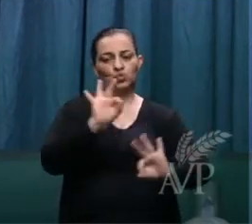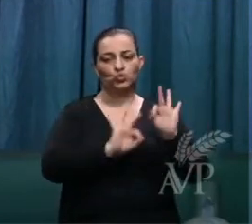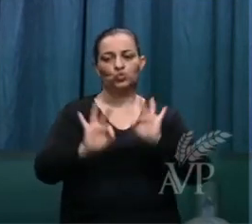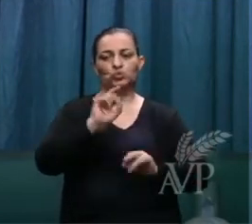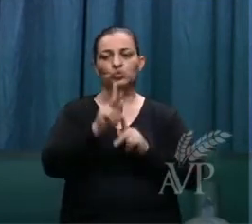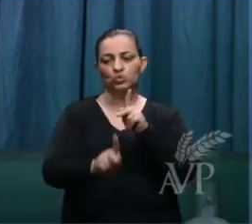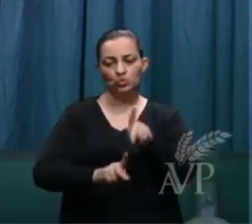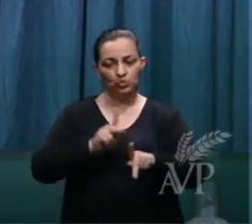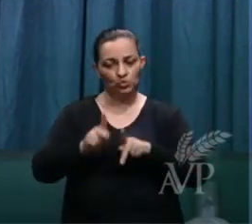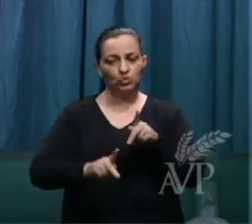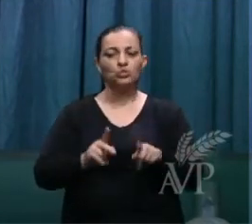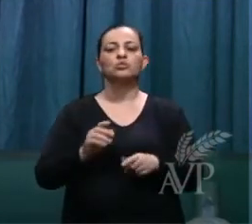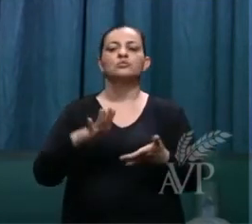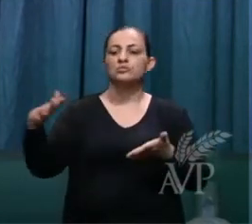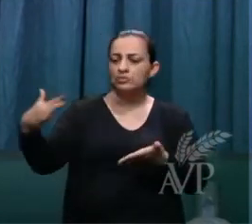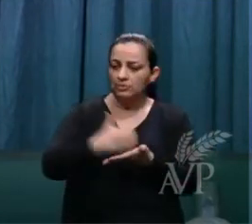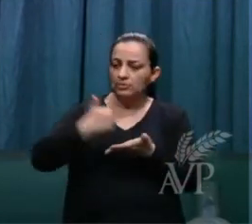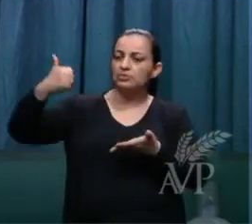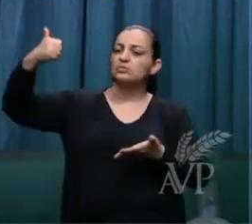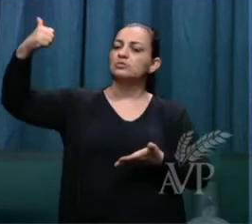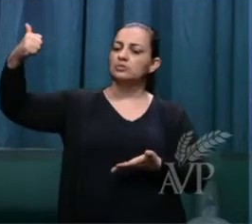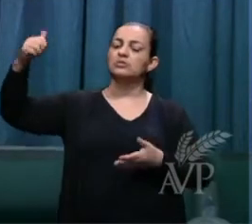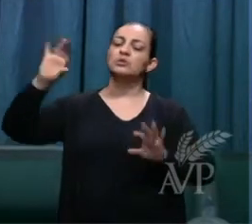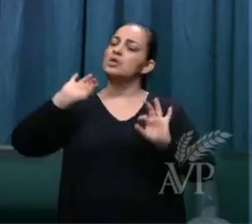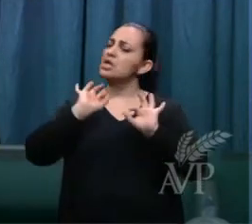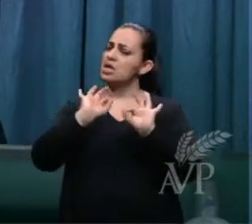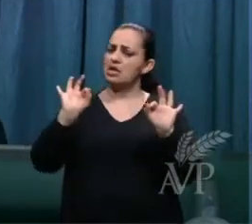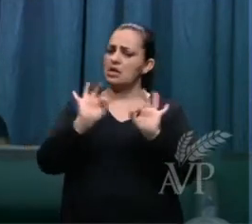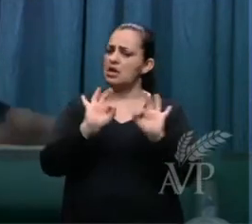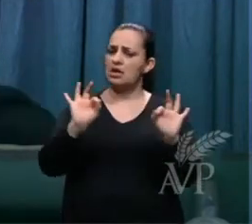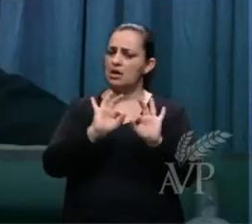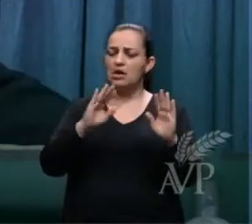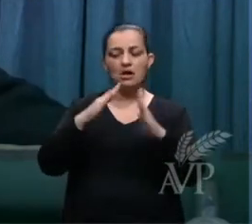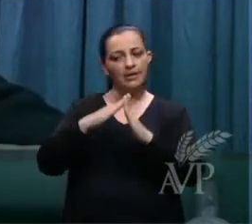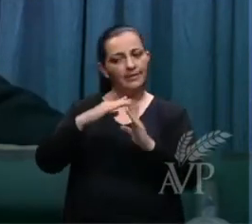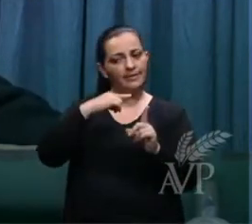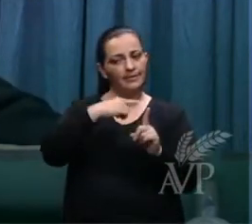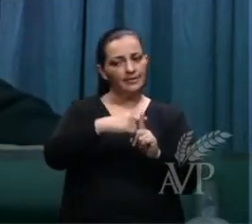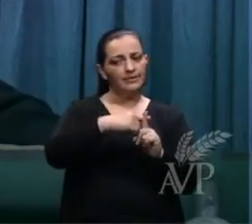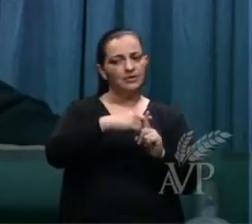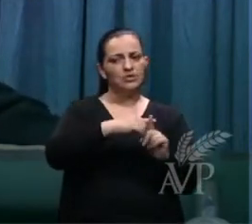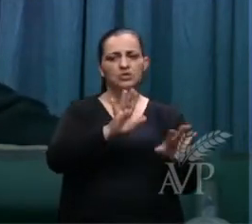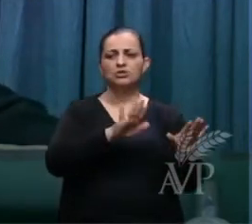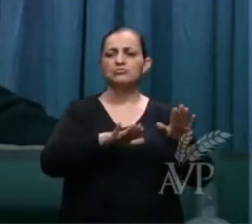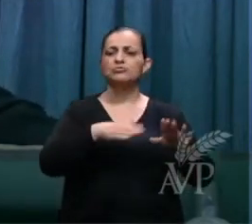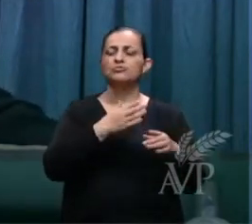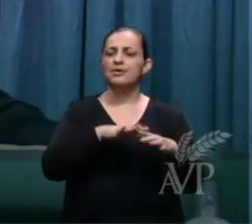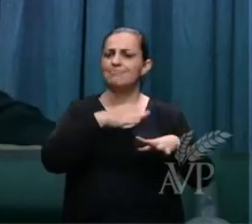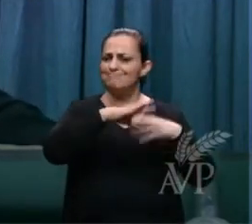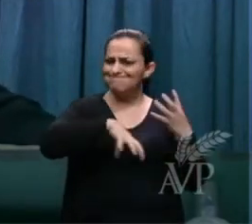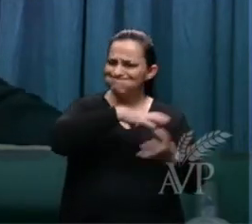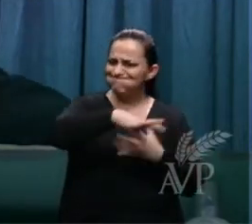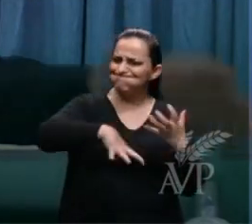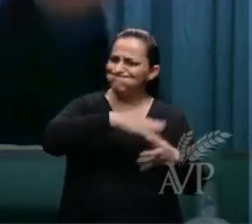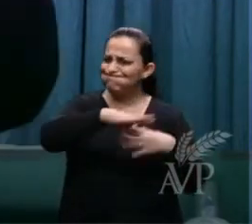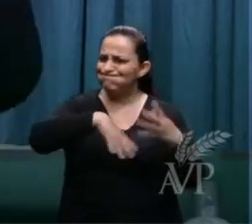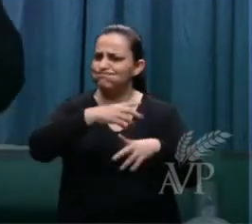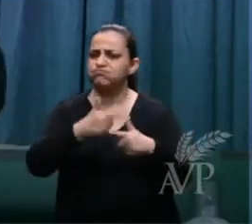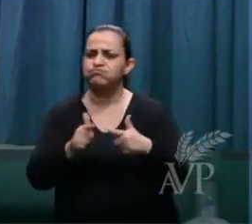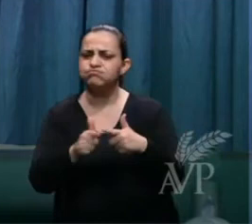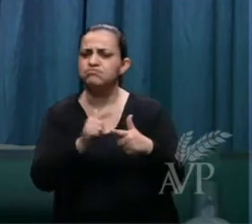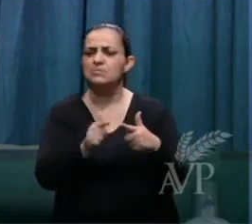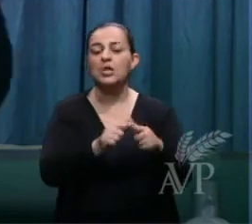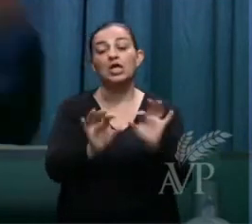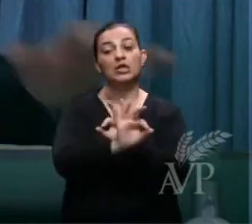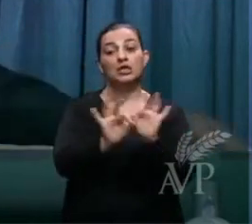arrebatamento não é para a igreja não é para passar tribulação porque a